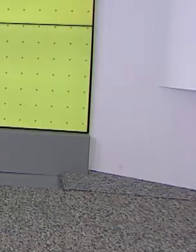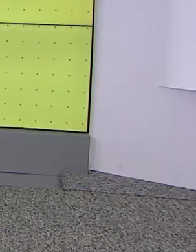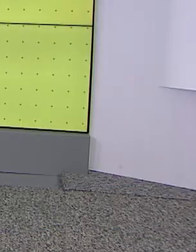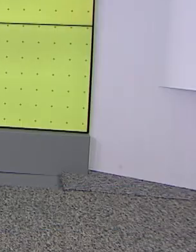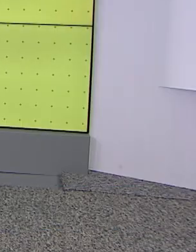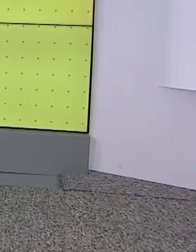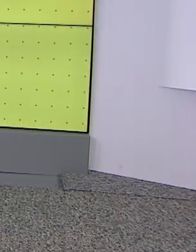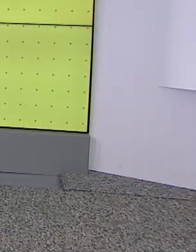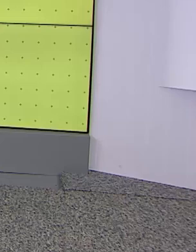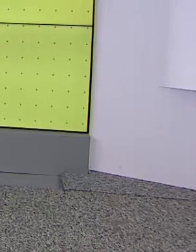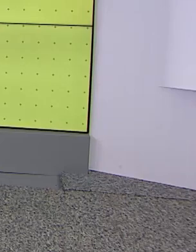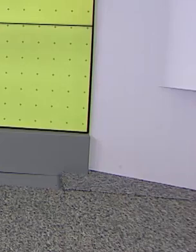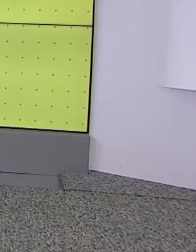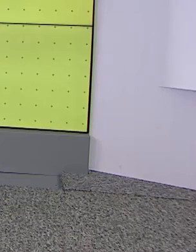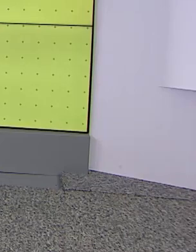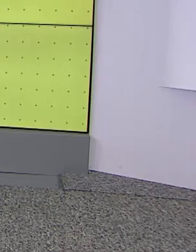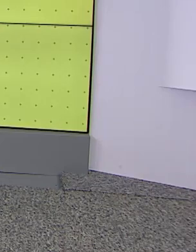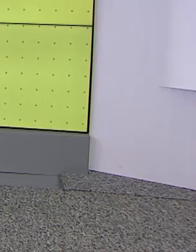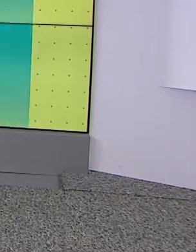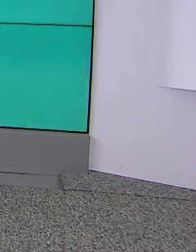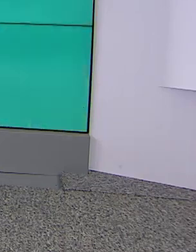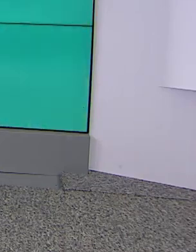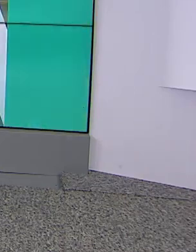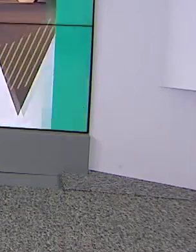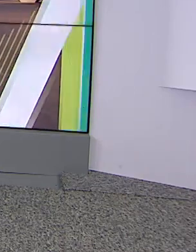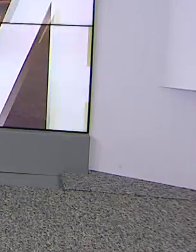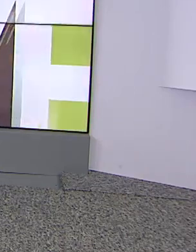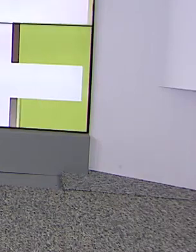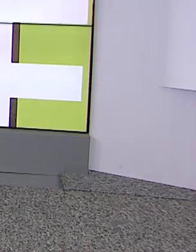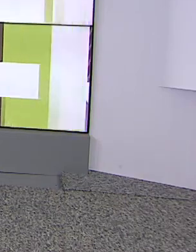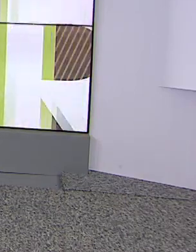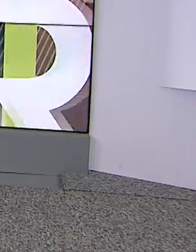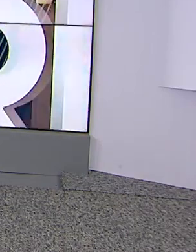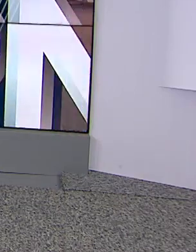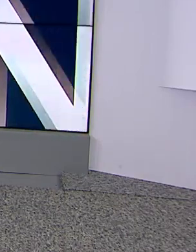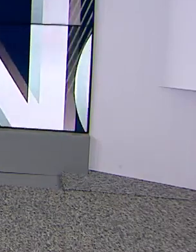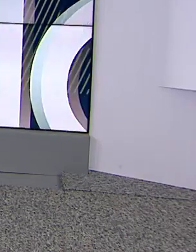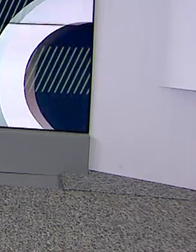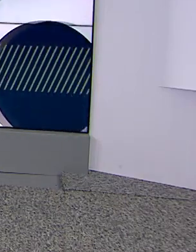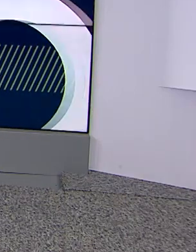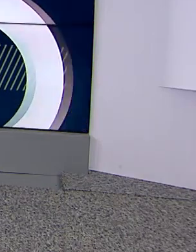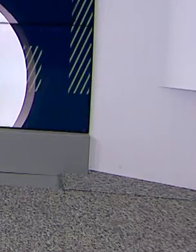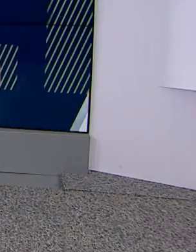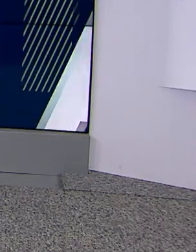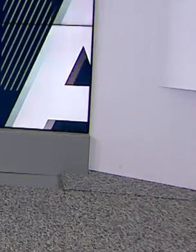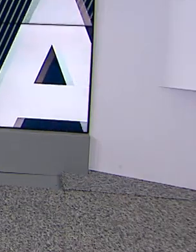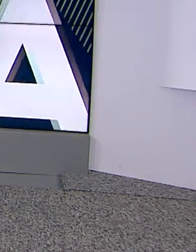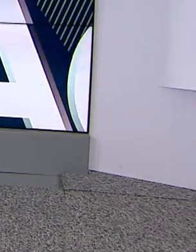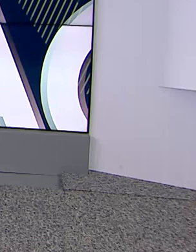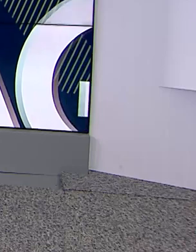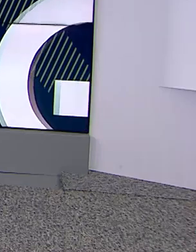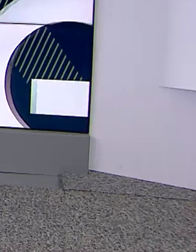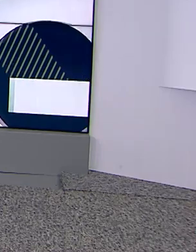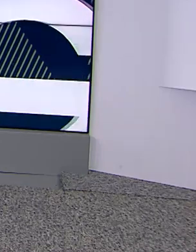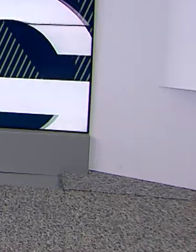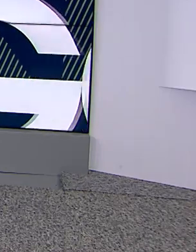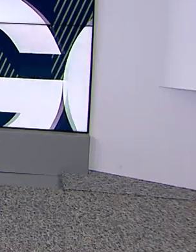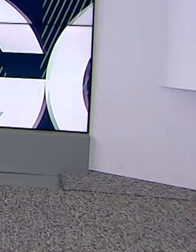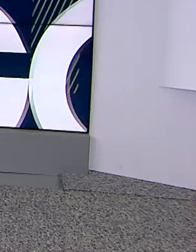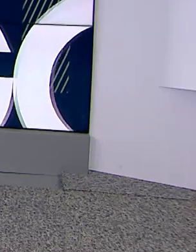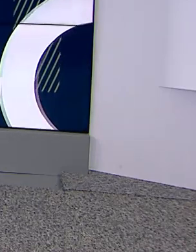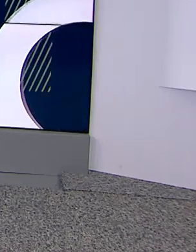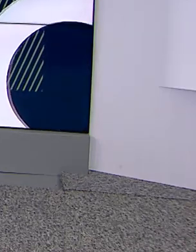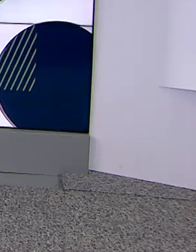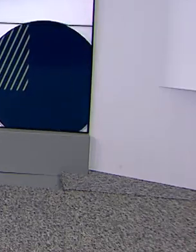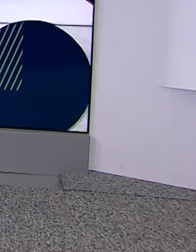Você acompanhou ao vivo do Palácio do Planalto em Brasília o porta-voz da Presidência da República, Otávio Rego Barros, que